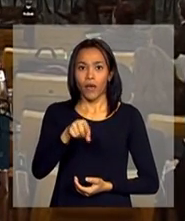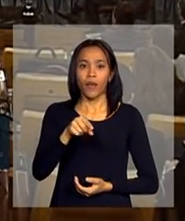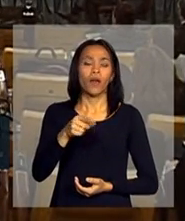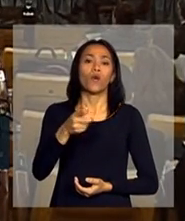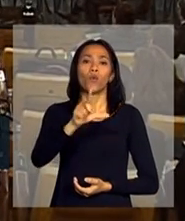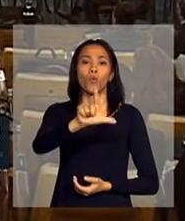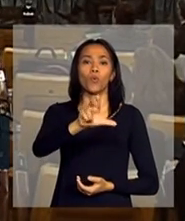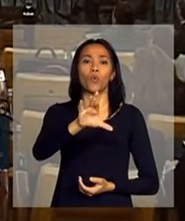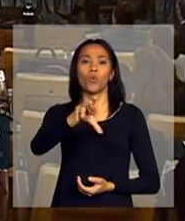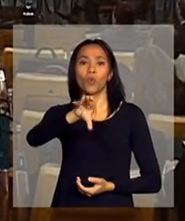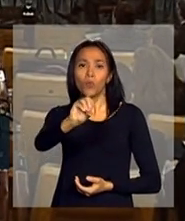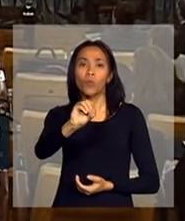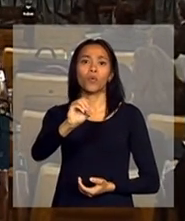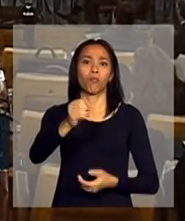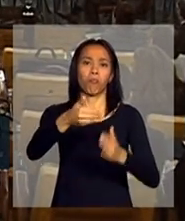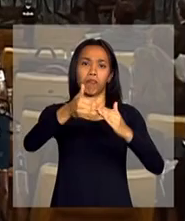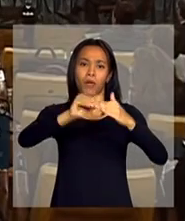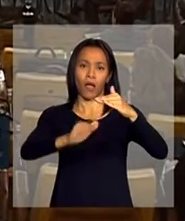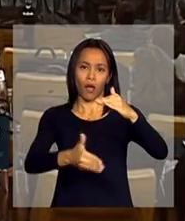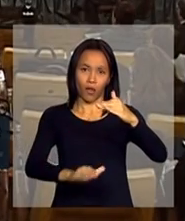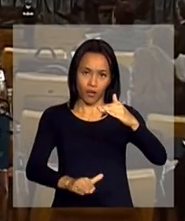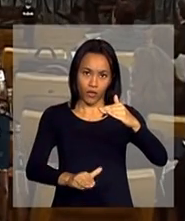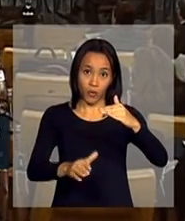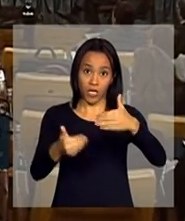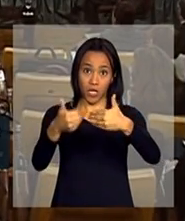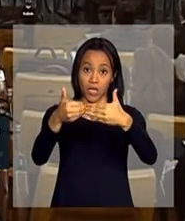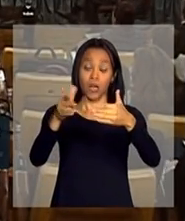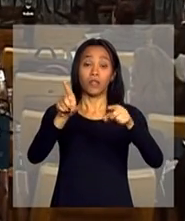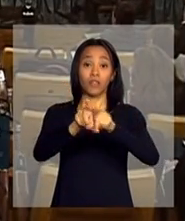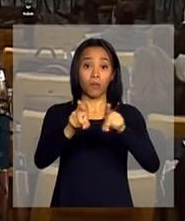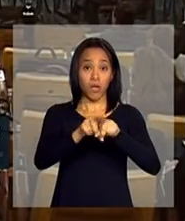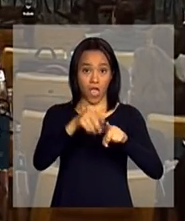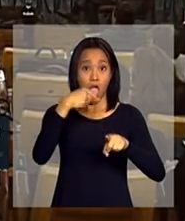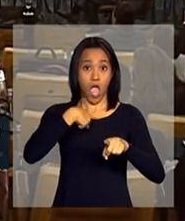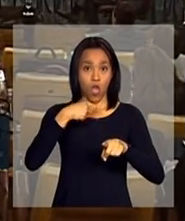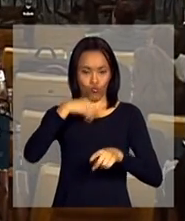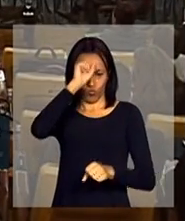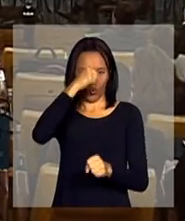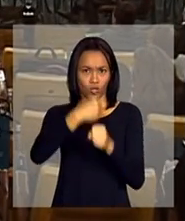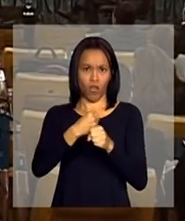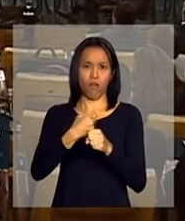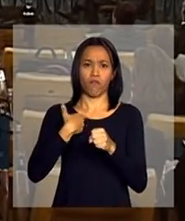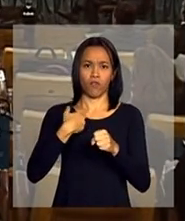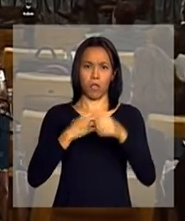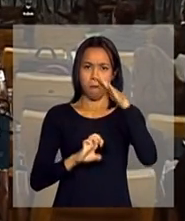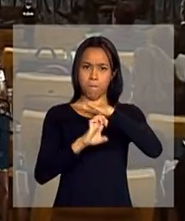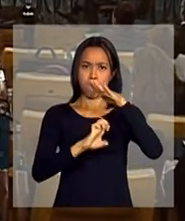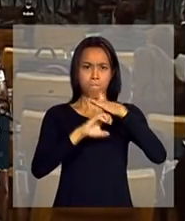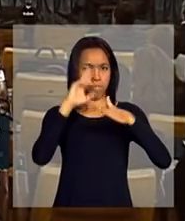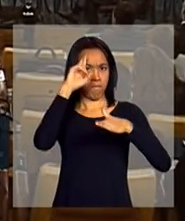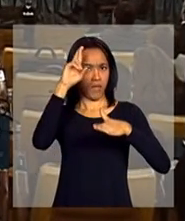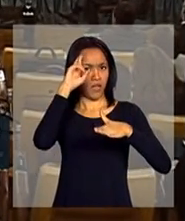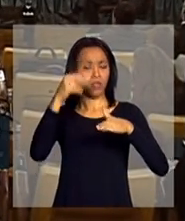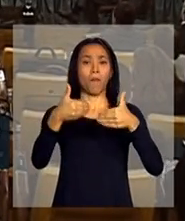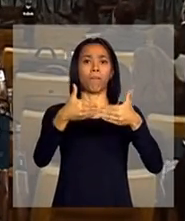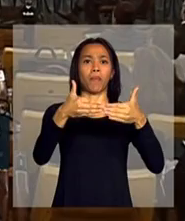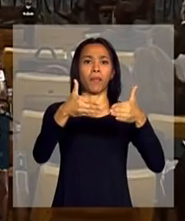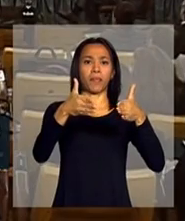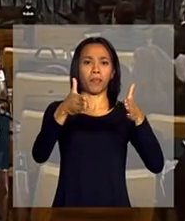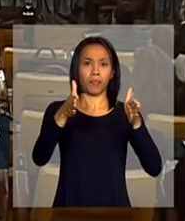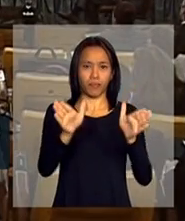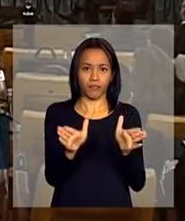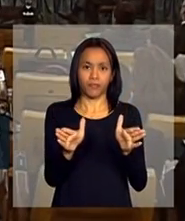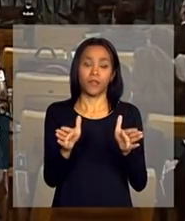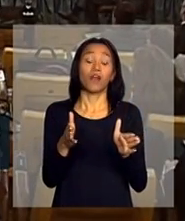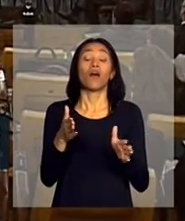lucro deles caiu, enquanto o do conta própria, que ele é o seu próprio patrão, cresceu menos. Eu acho que a gente